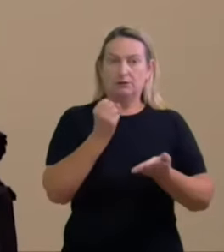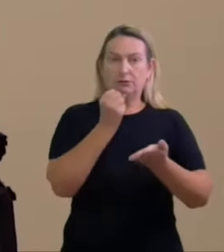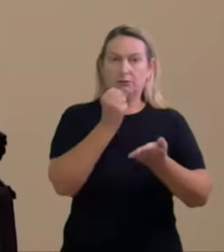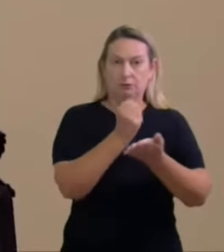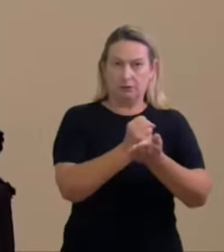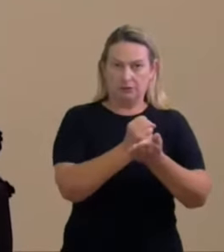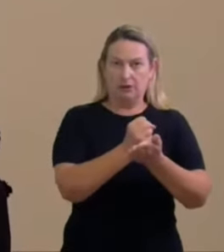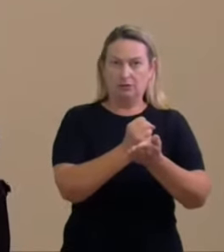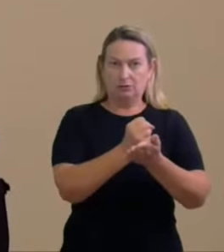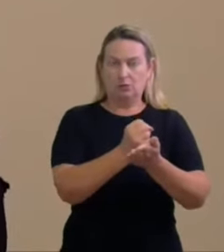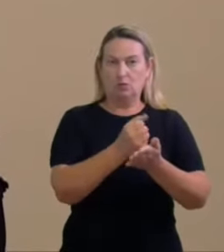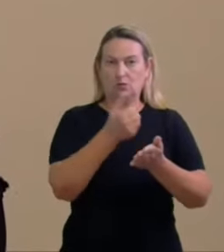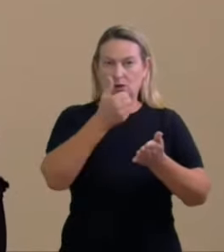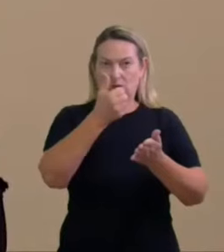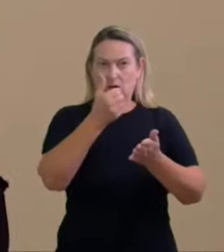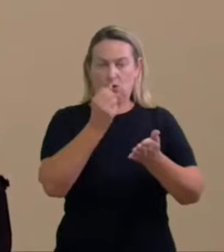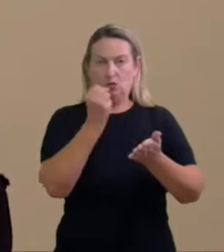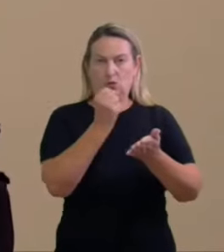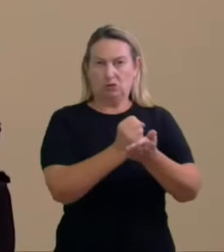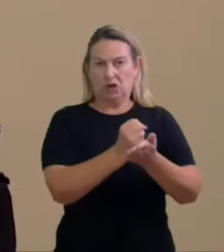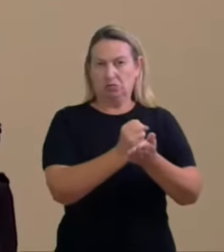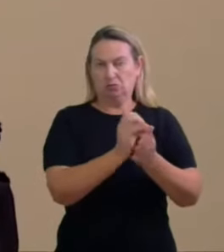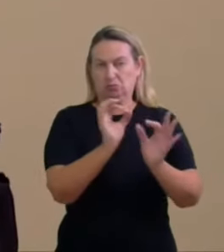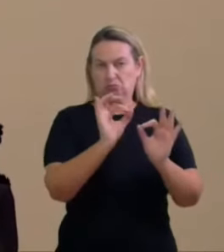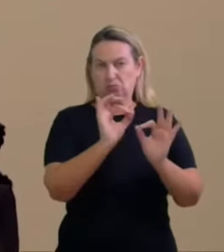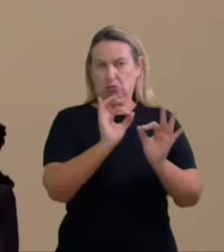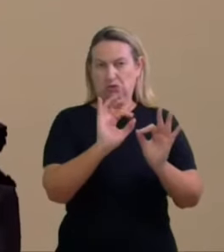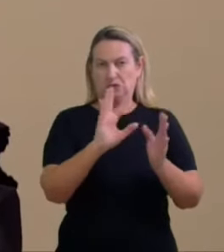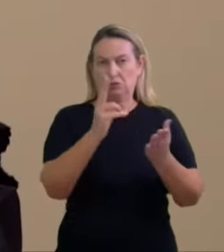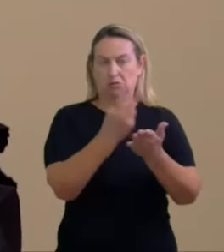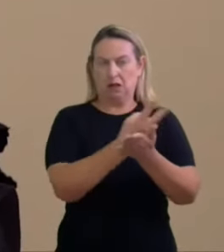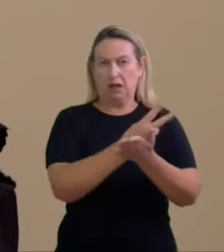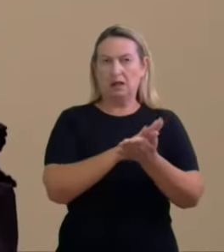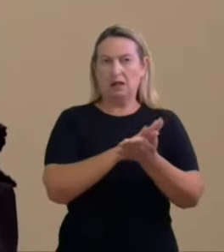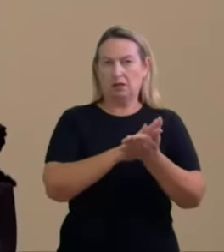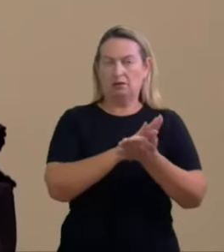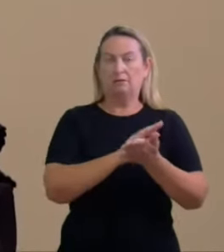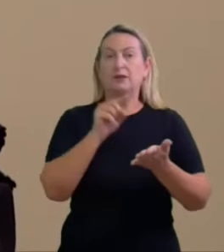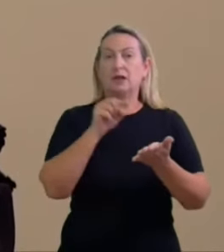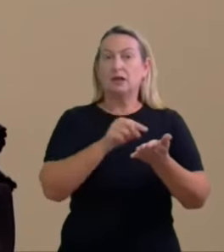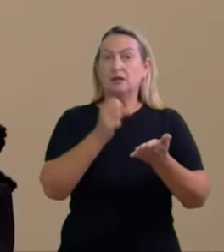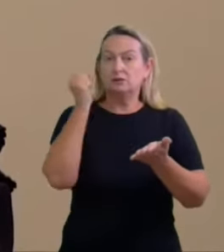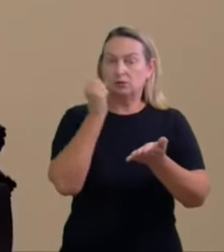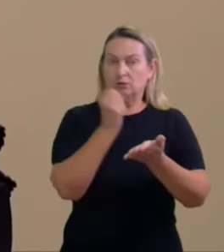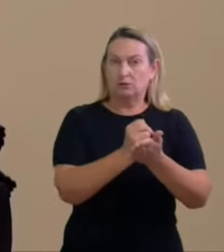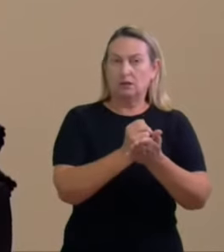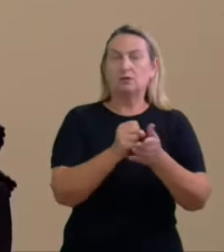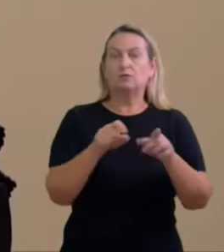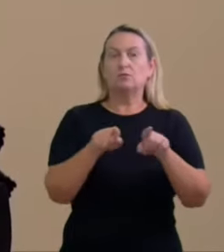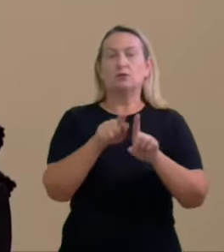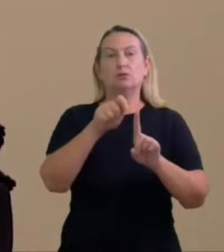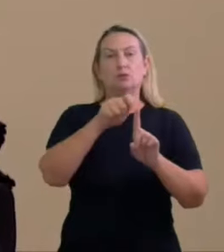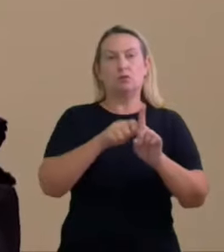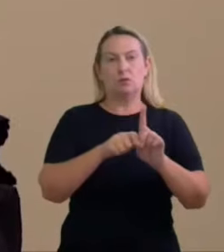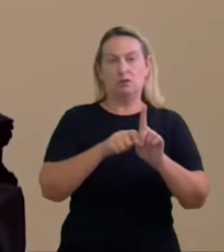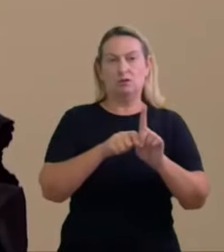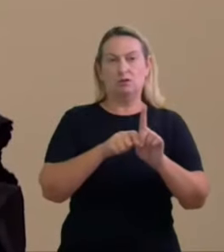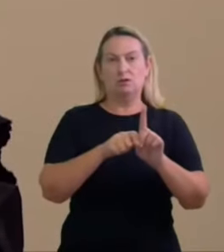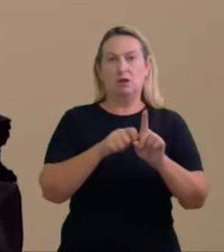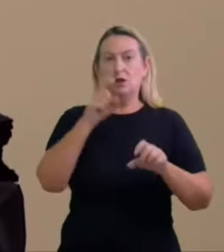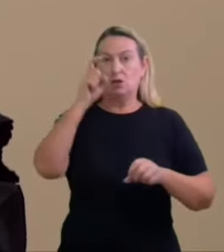preliminar que nunca acabou sendo realizado, esse contrato até foi firmado no mesmo mês em que o Sérgio Moro se desfiliou do Podemos